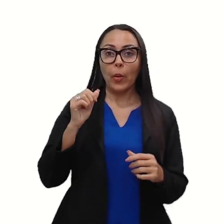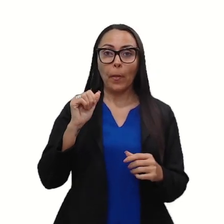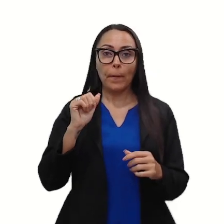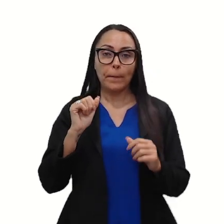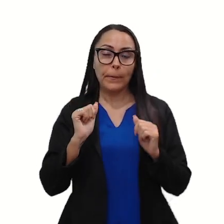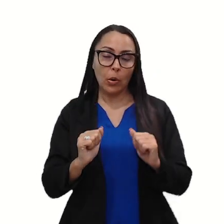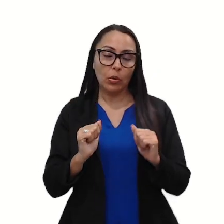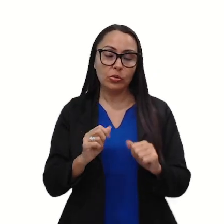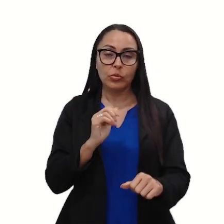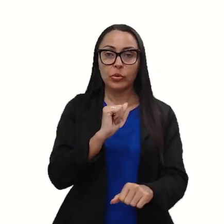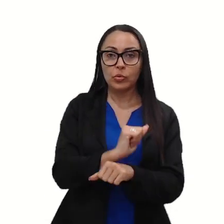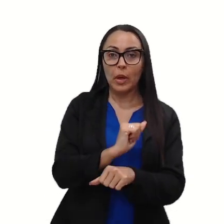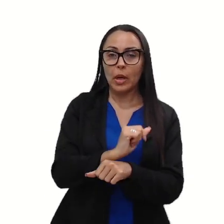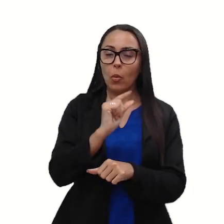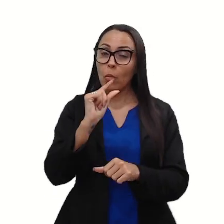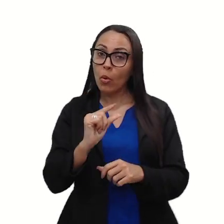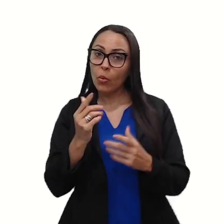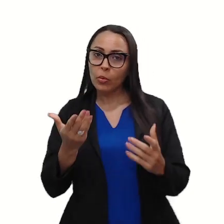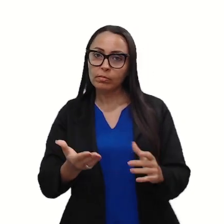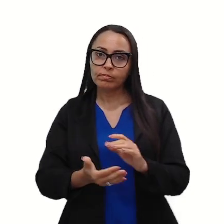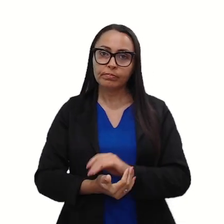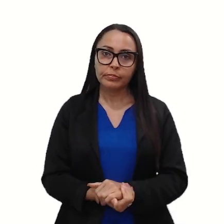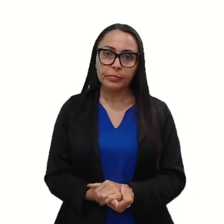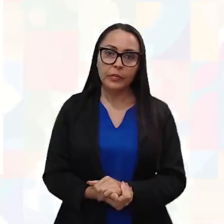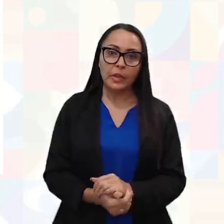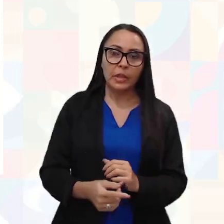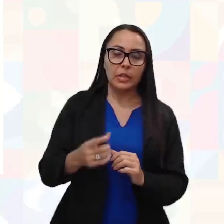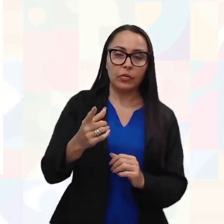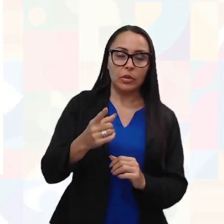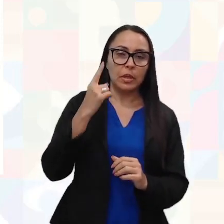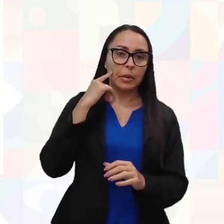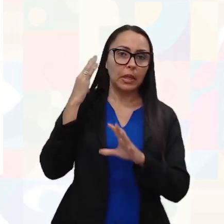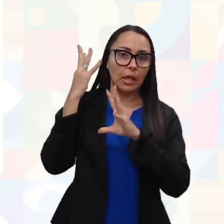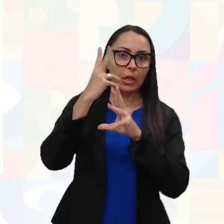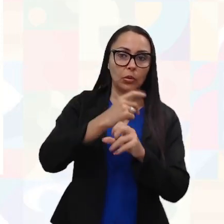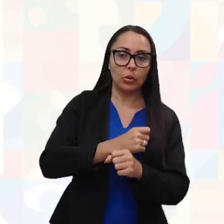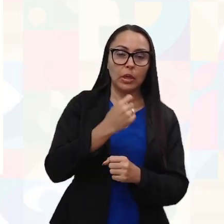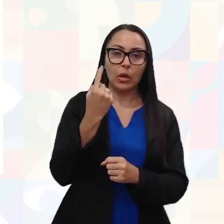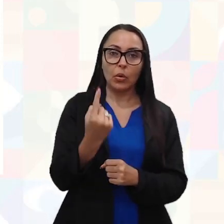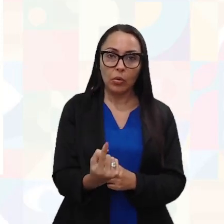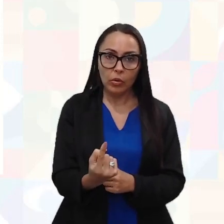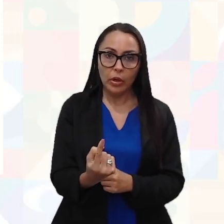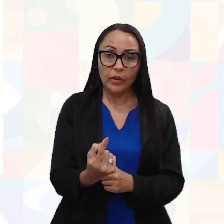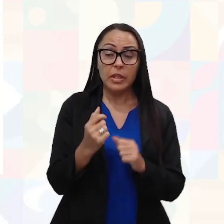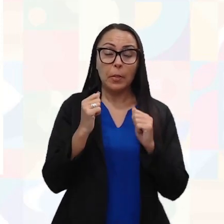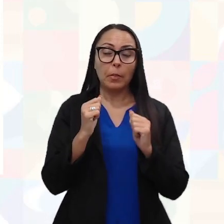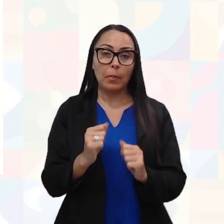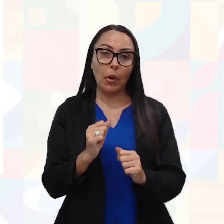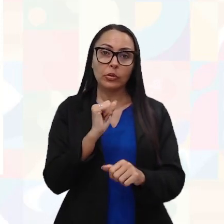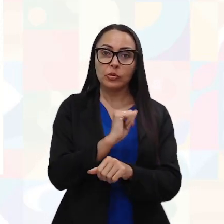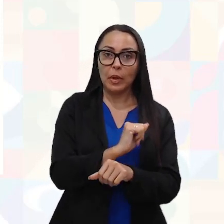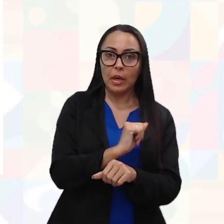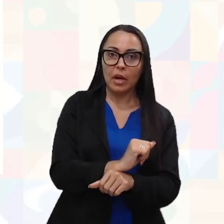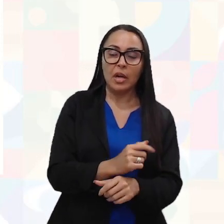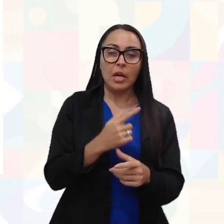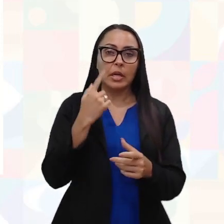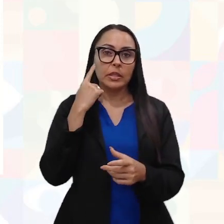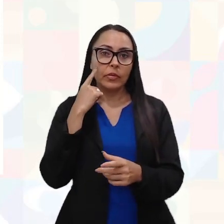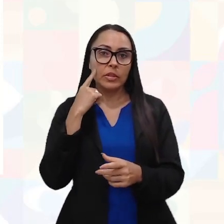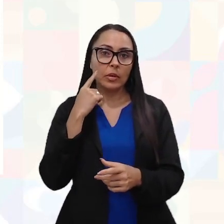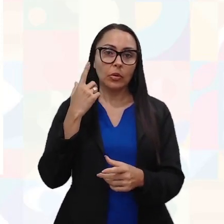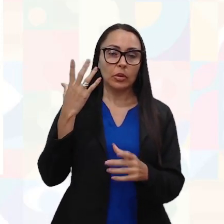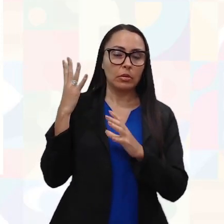pouco mais para resolver essa falha? Então, se você atribuir a nota 1, quer dizer que você pode esperar. Se você atribuir a nota